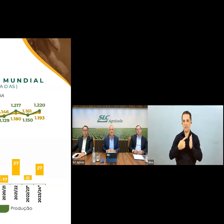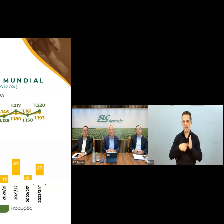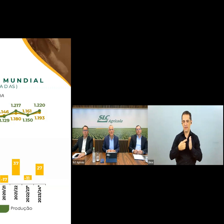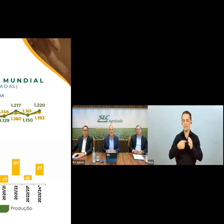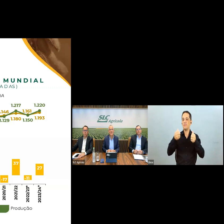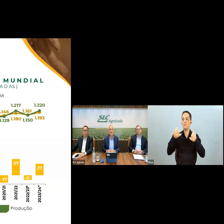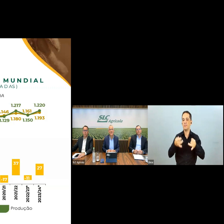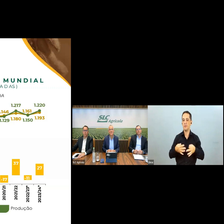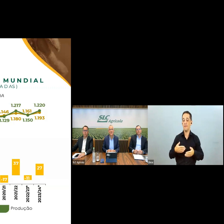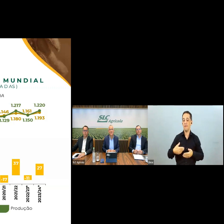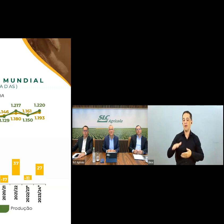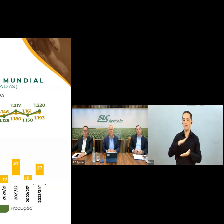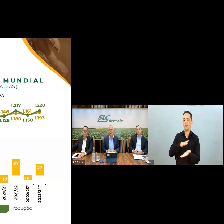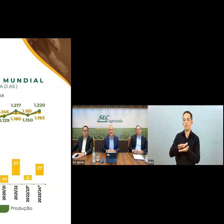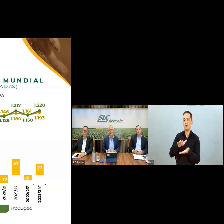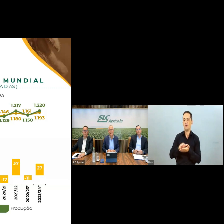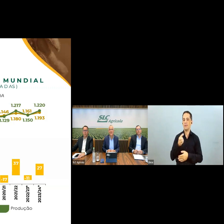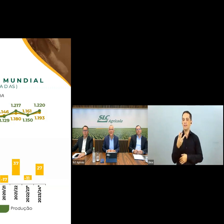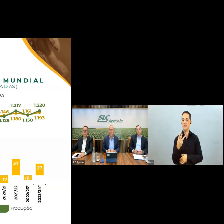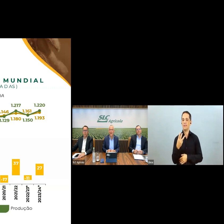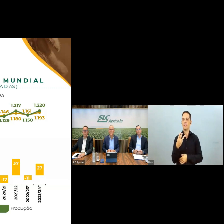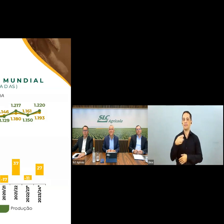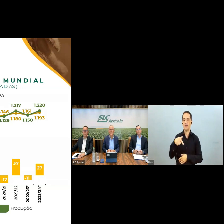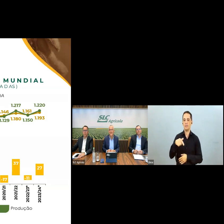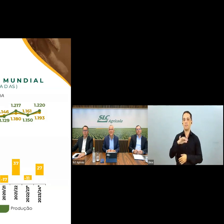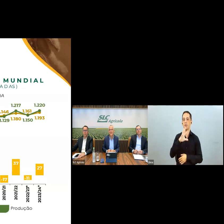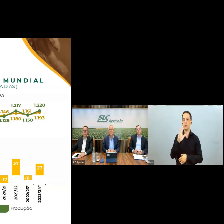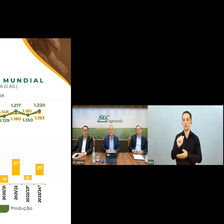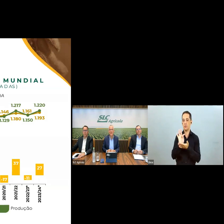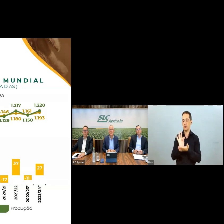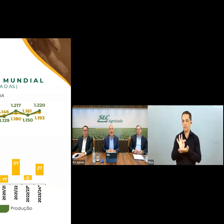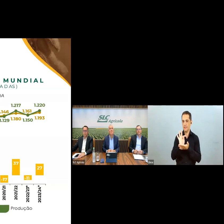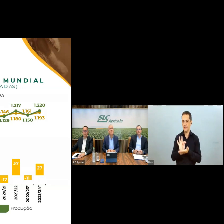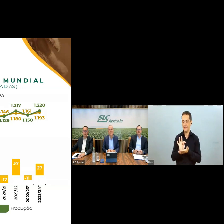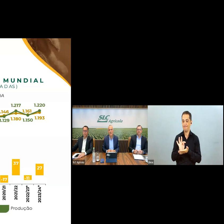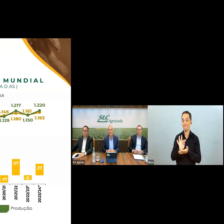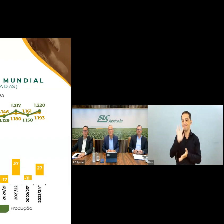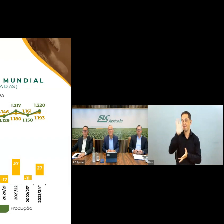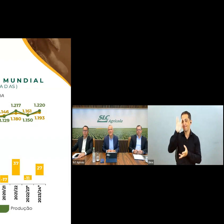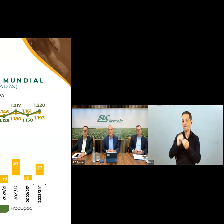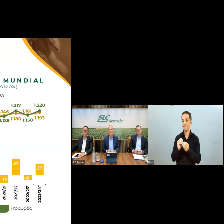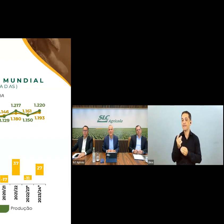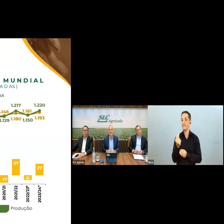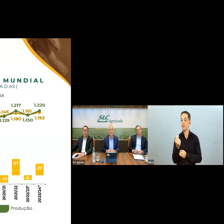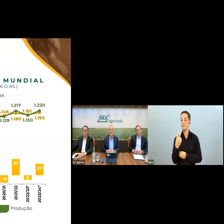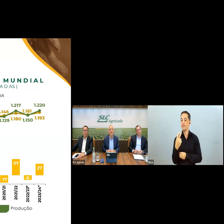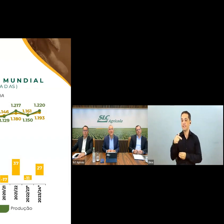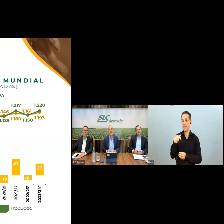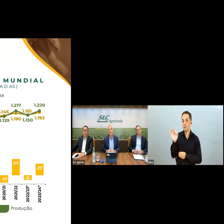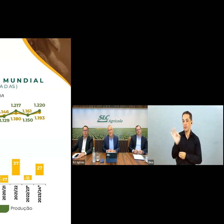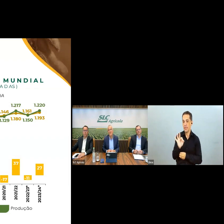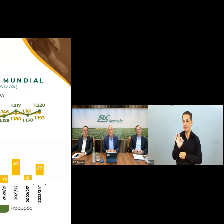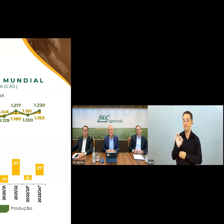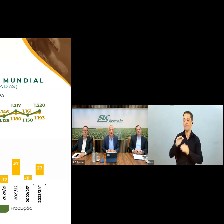aproximadamente 37 milhões de toneladas, valor 27% abaixo da safra anterior